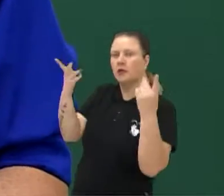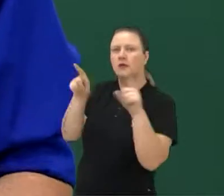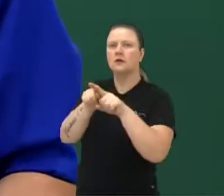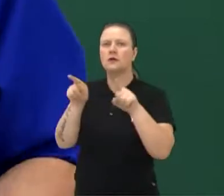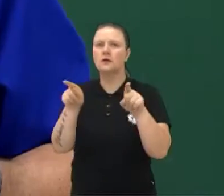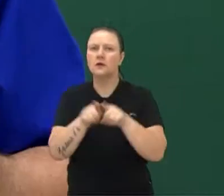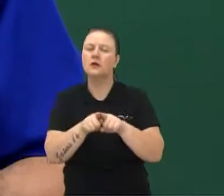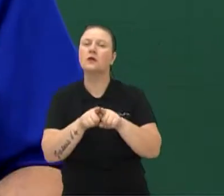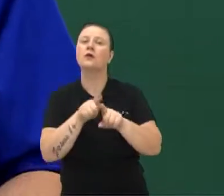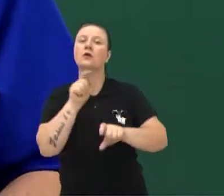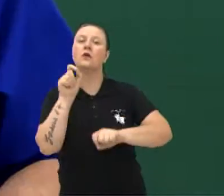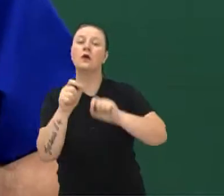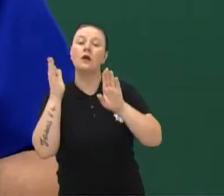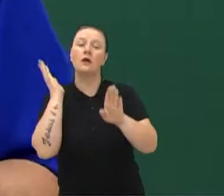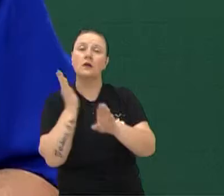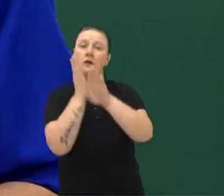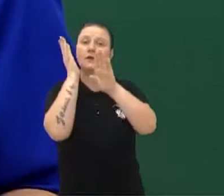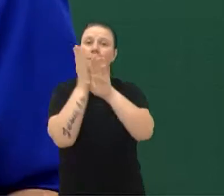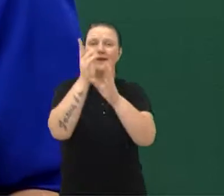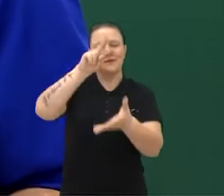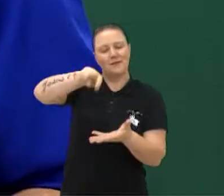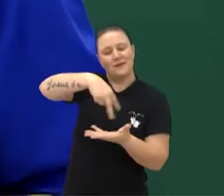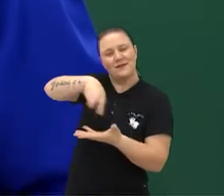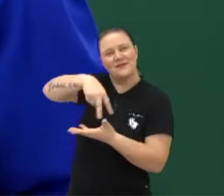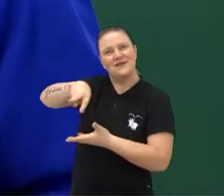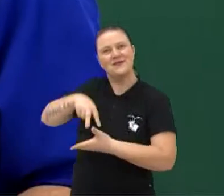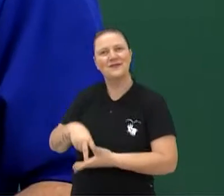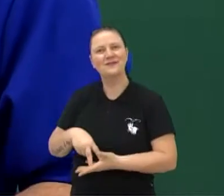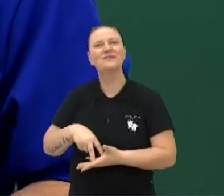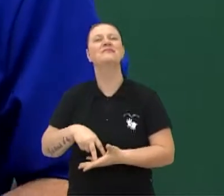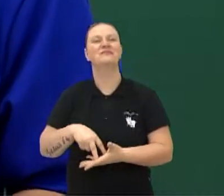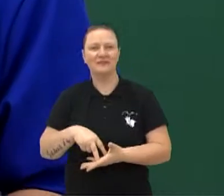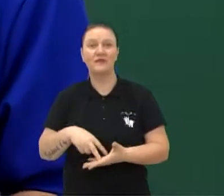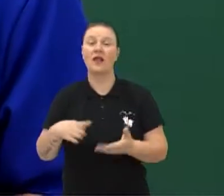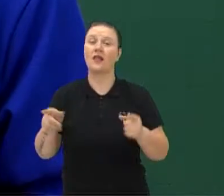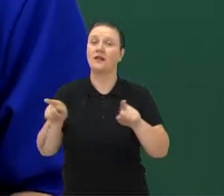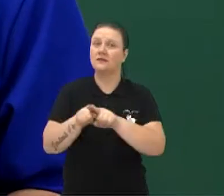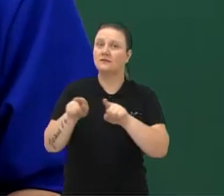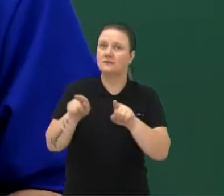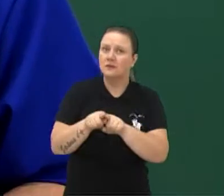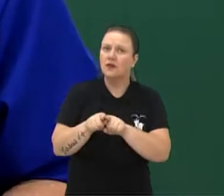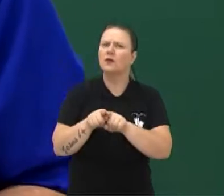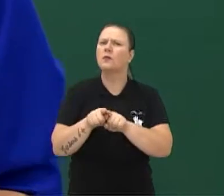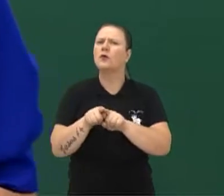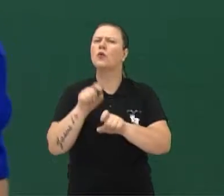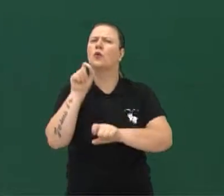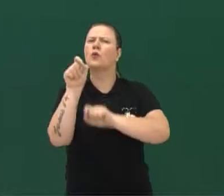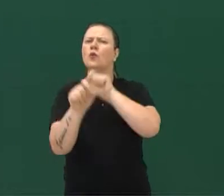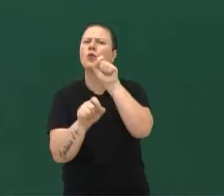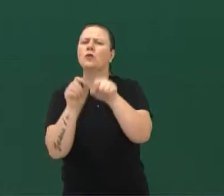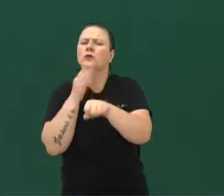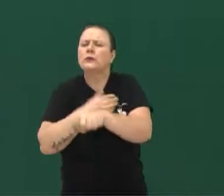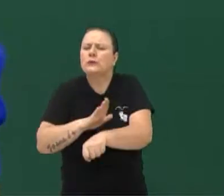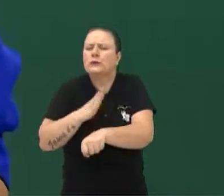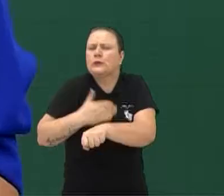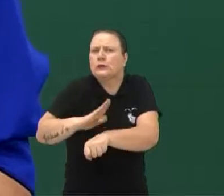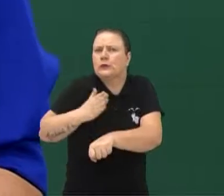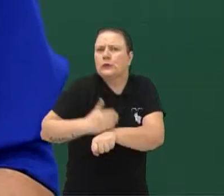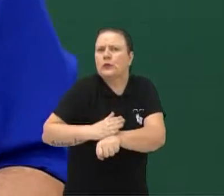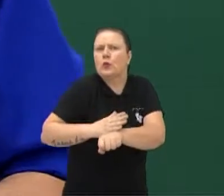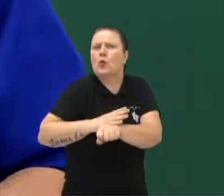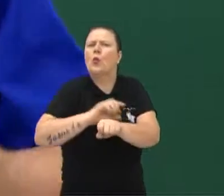comemorações através da dança, tá? E a dança também foi utilizada muito como uma